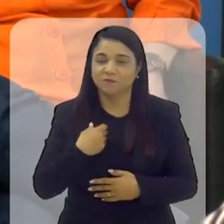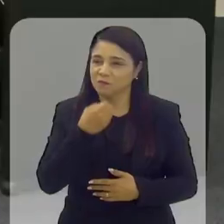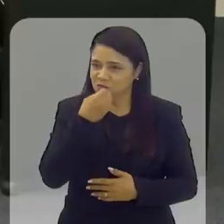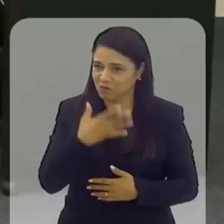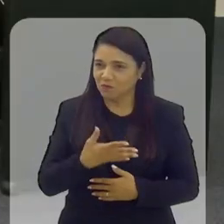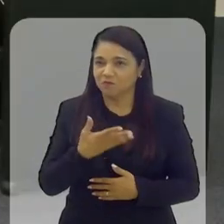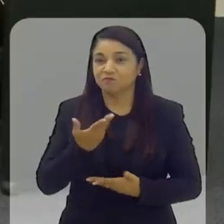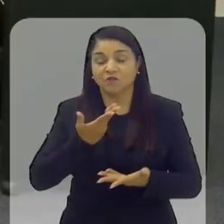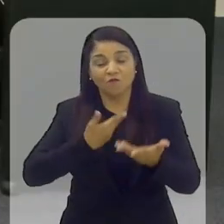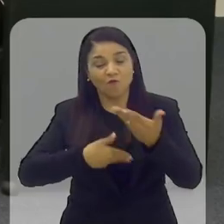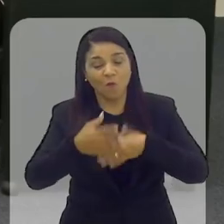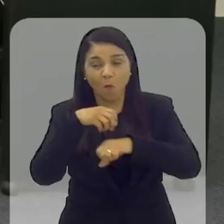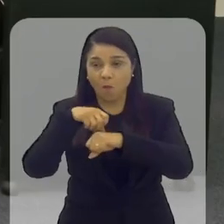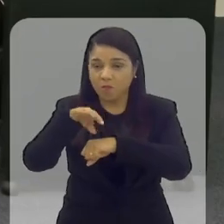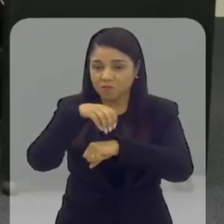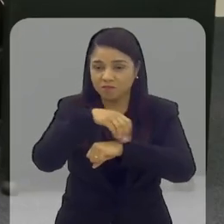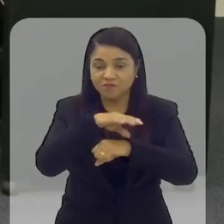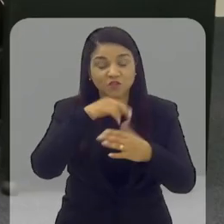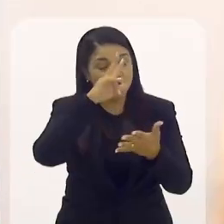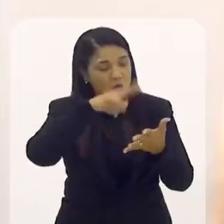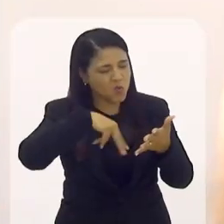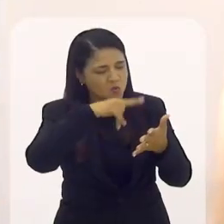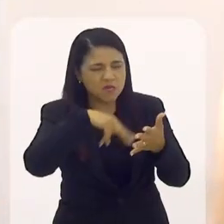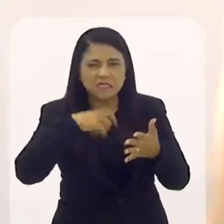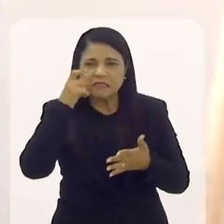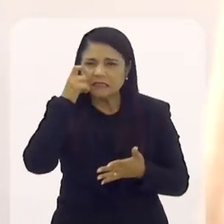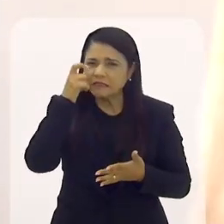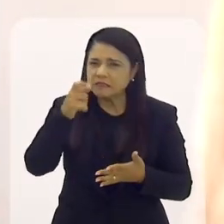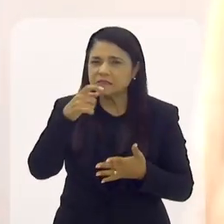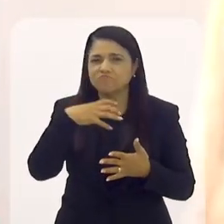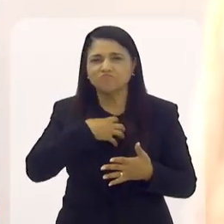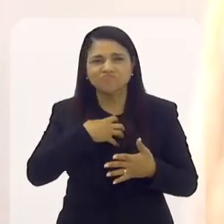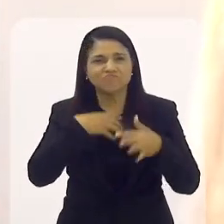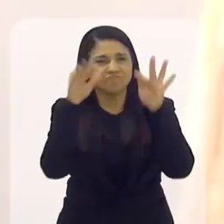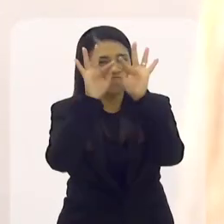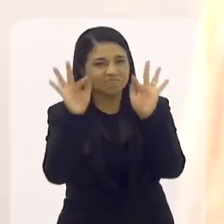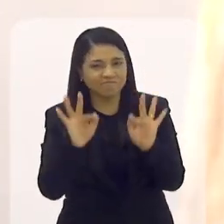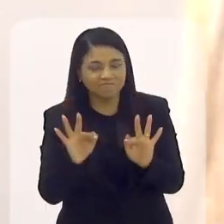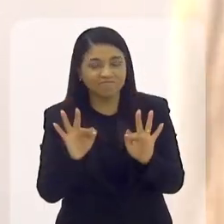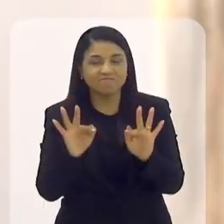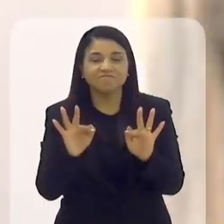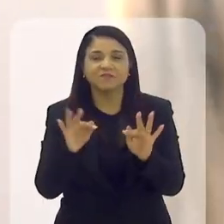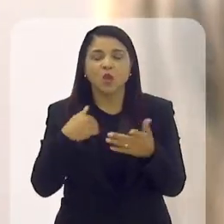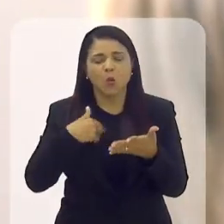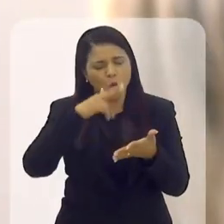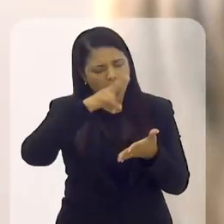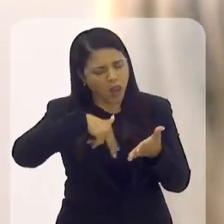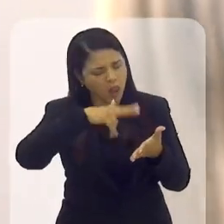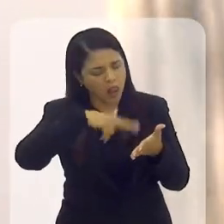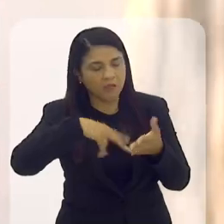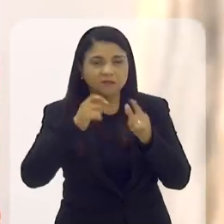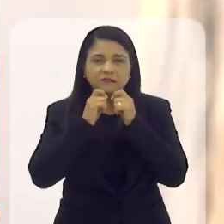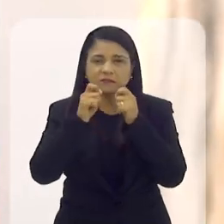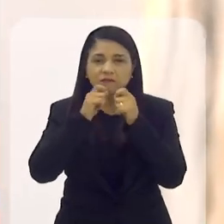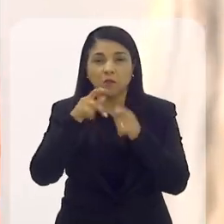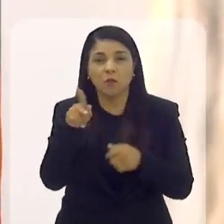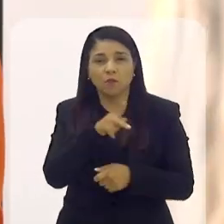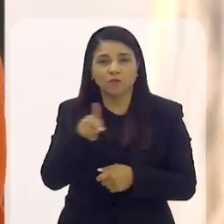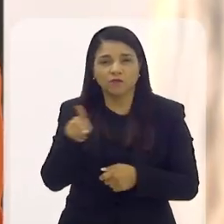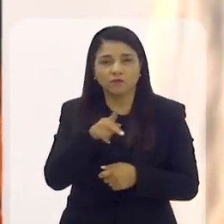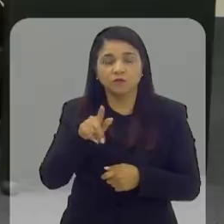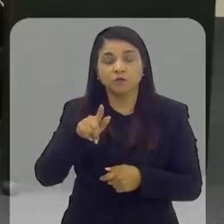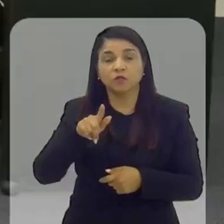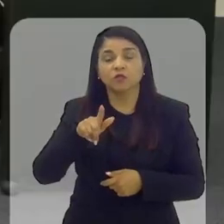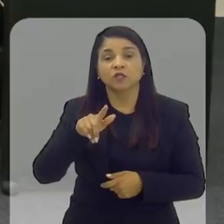bacana. Eu vou compartilhar com vocês algo que eu li que eu achei que eu muito feliz, achei muito interessante. Eu estava lendo uma entrevista do